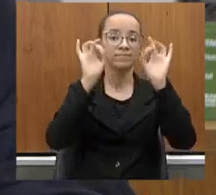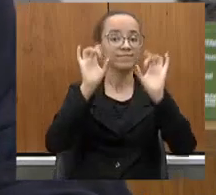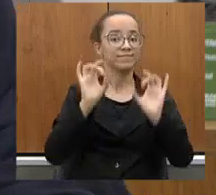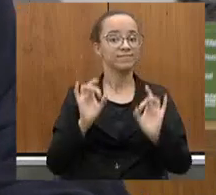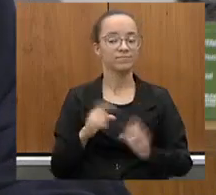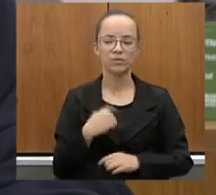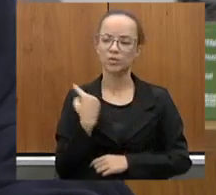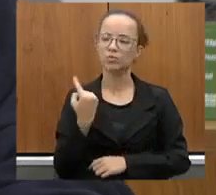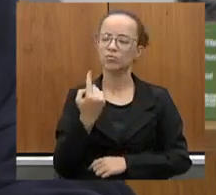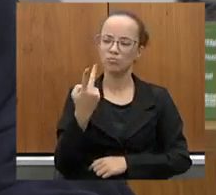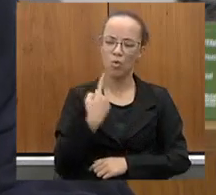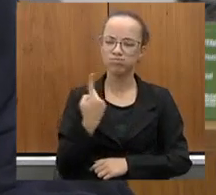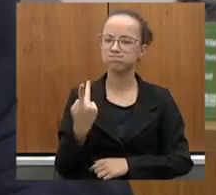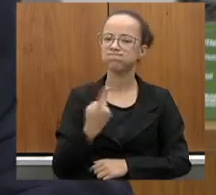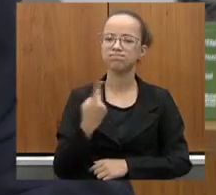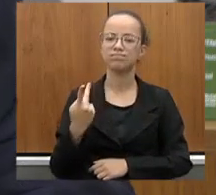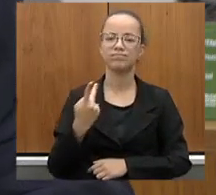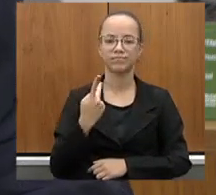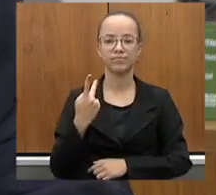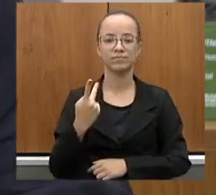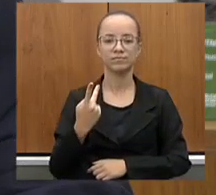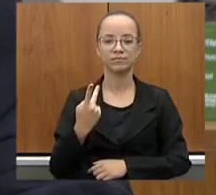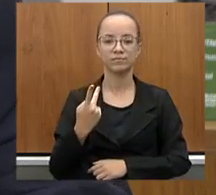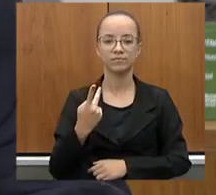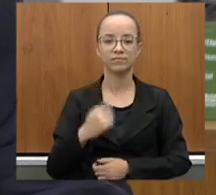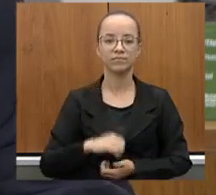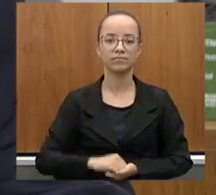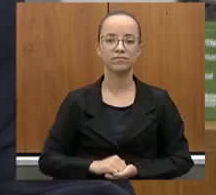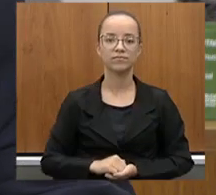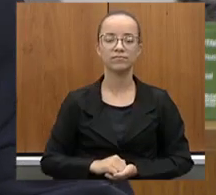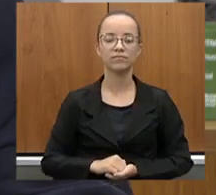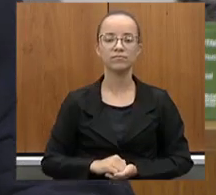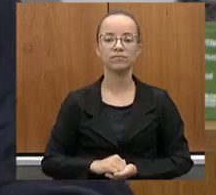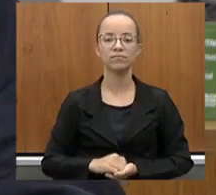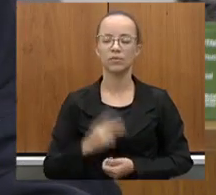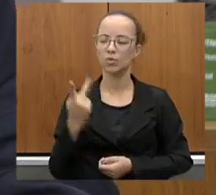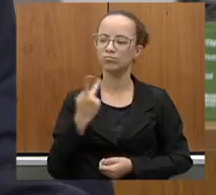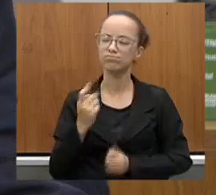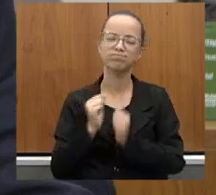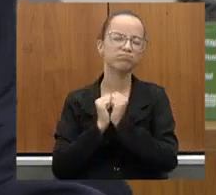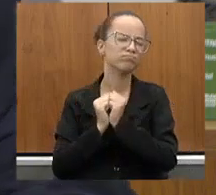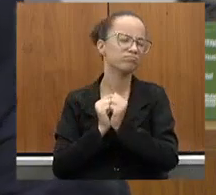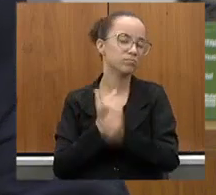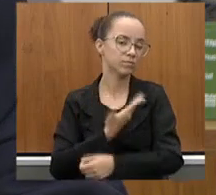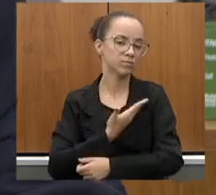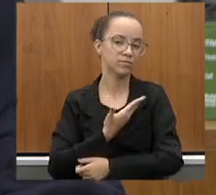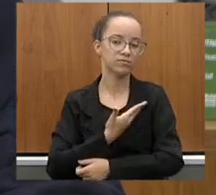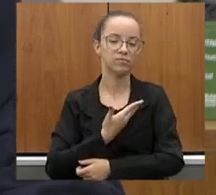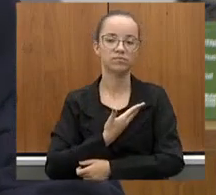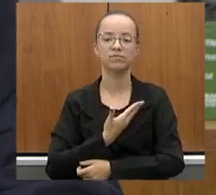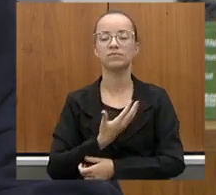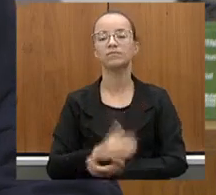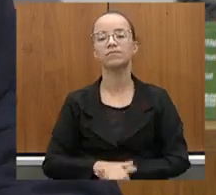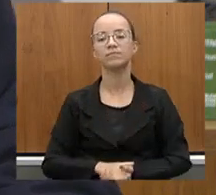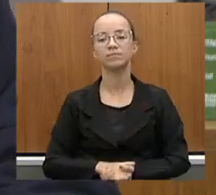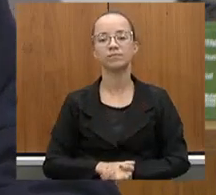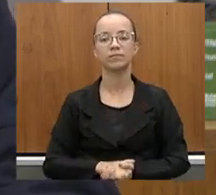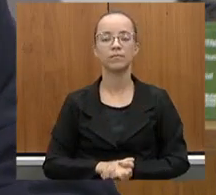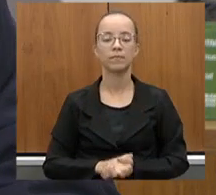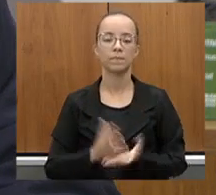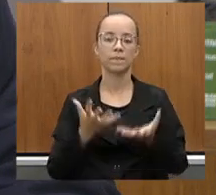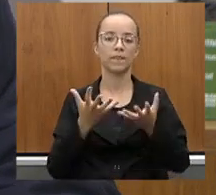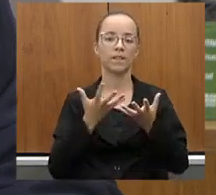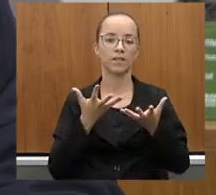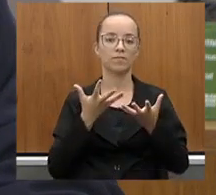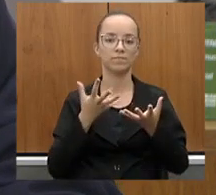sempre pudemos ter com forma muito amiga e muito amistosa. Eu quero comentar